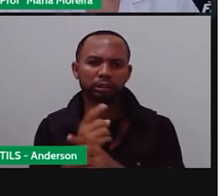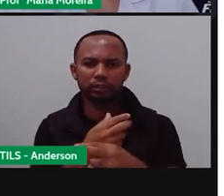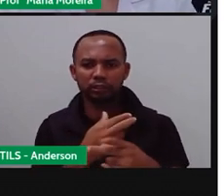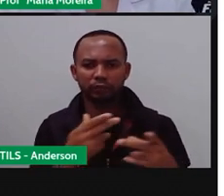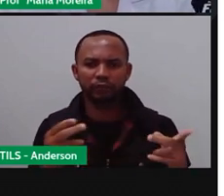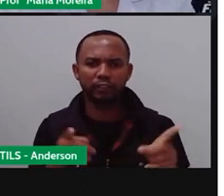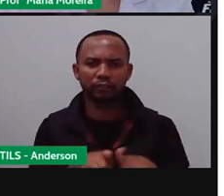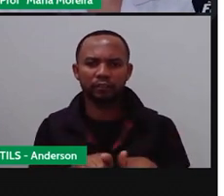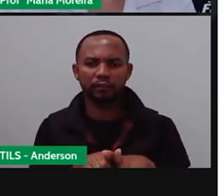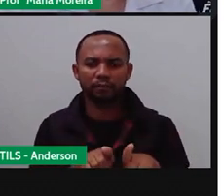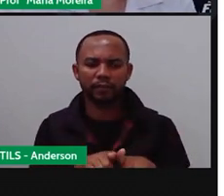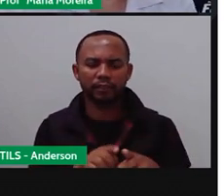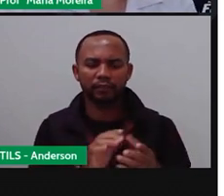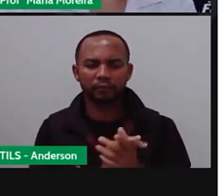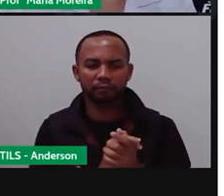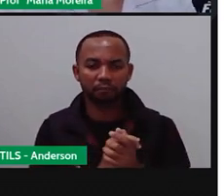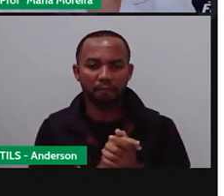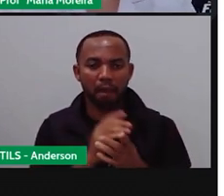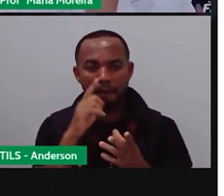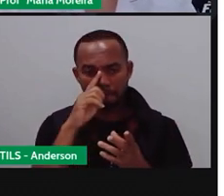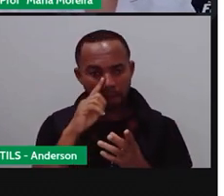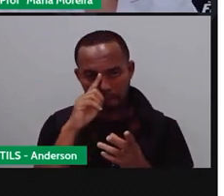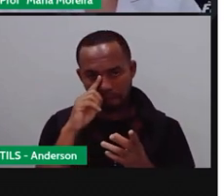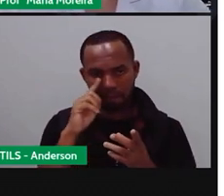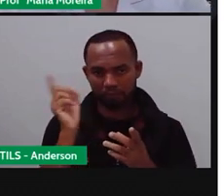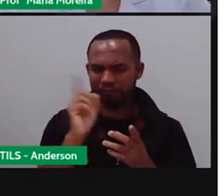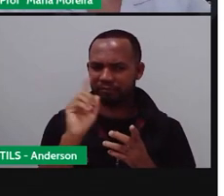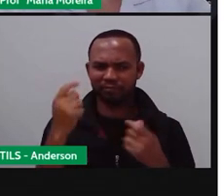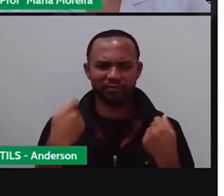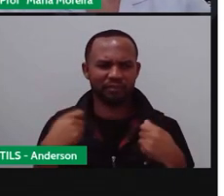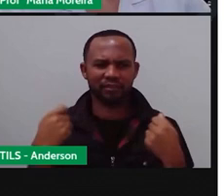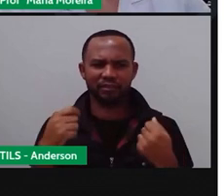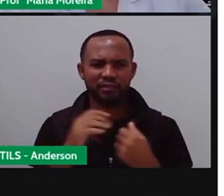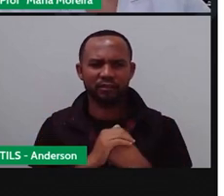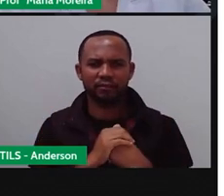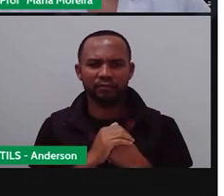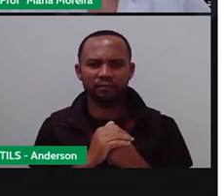né? Não precisa se preocupar por enquanto, né, porque do jeito que o homem está indo aí, não está.